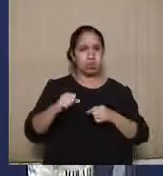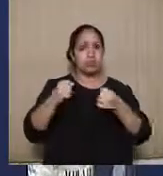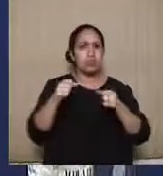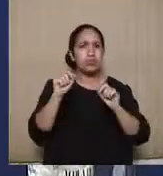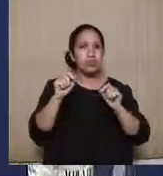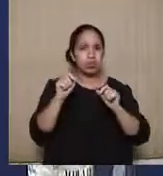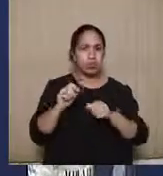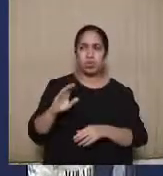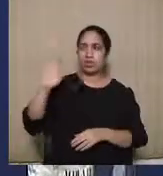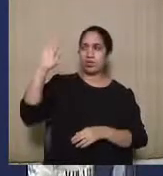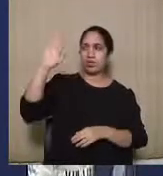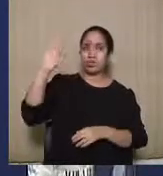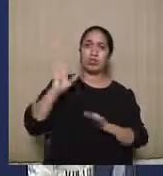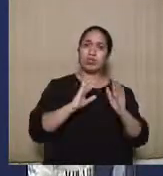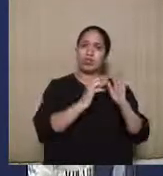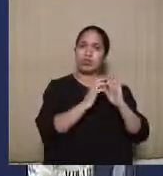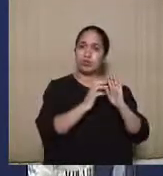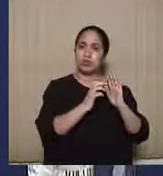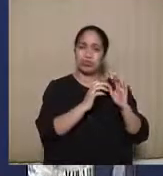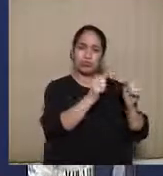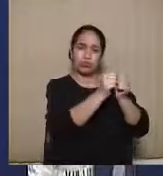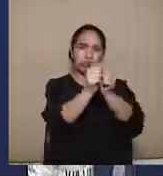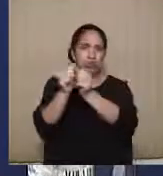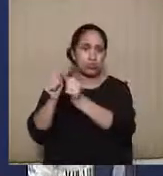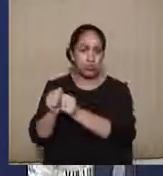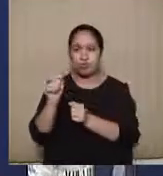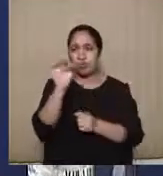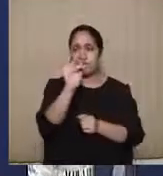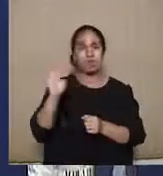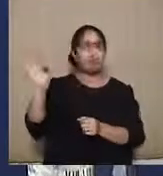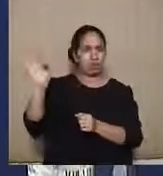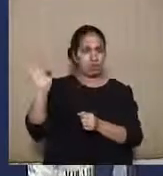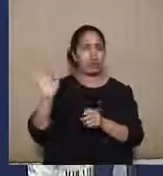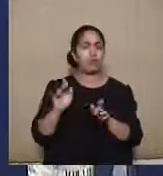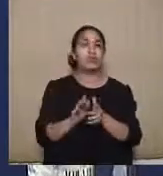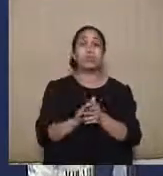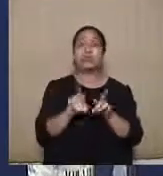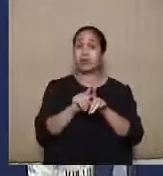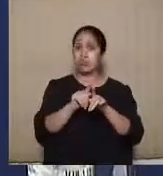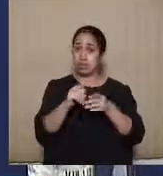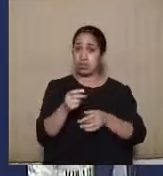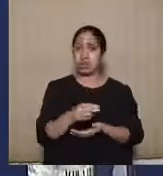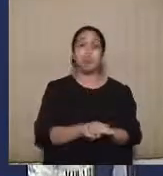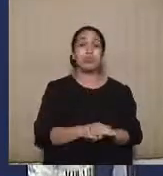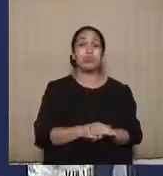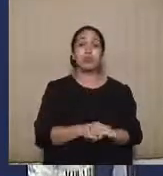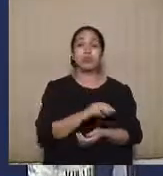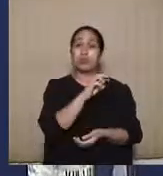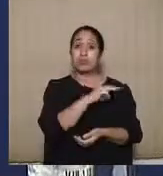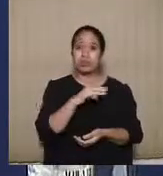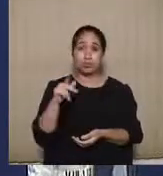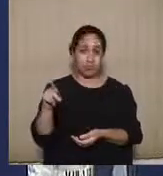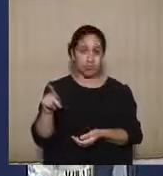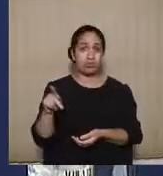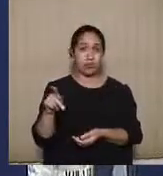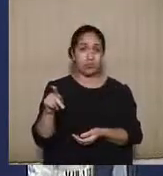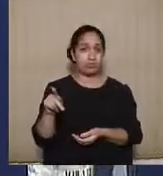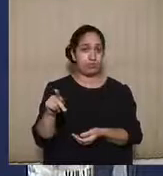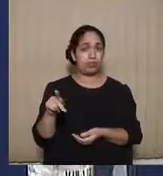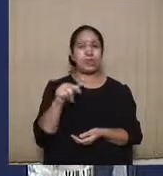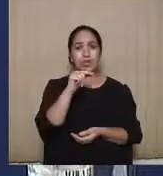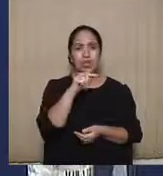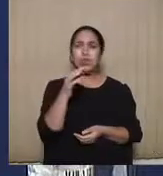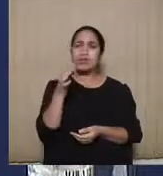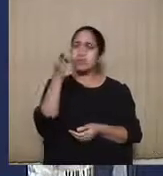candidato, partido político, coligação, federação e sempre o Ministério Público. O Ministério Público vai ter sua